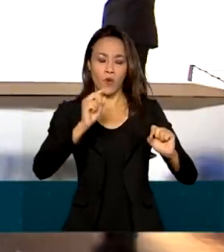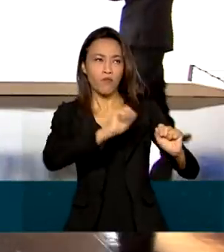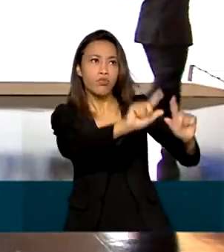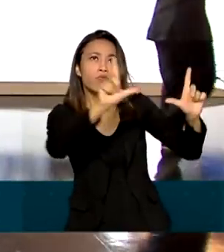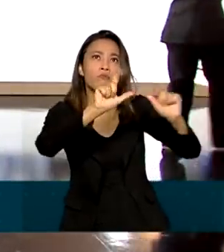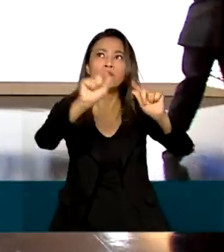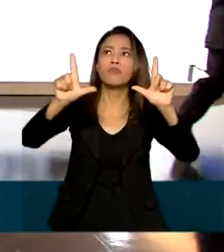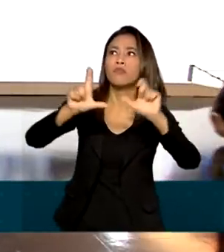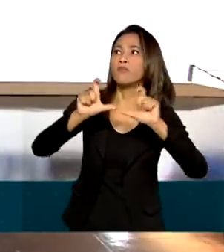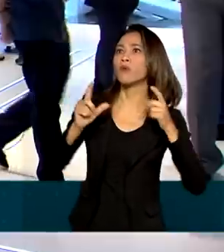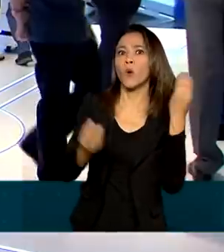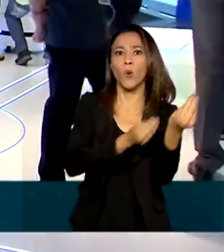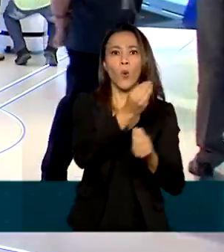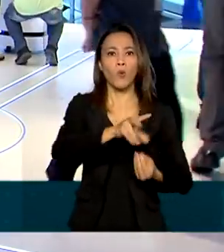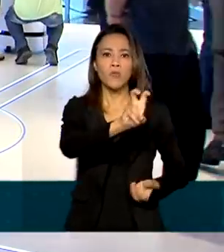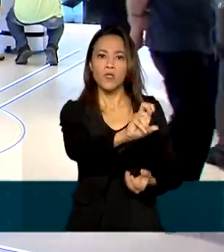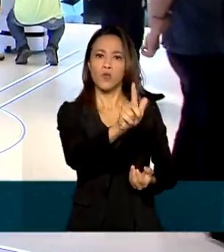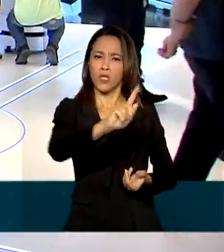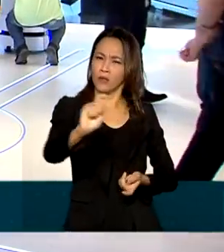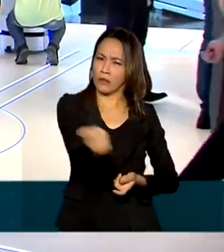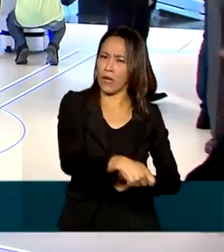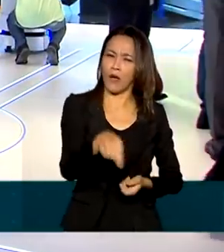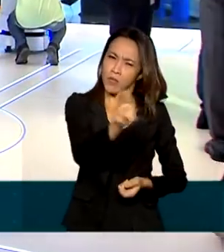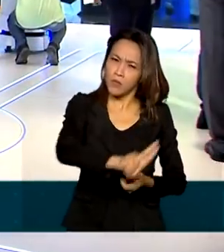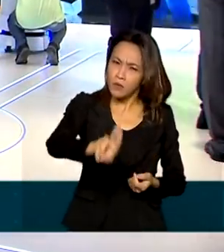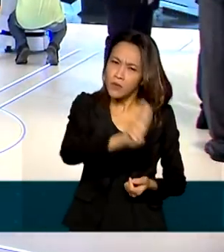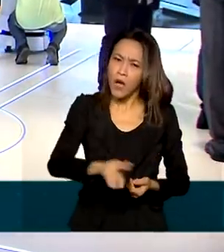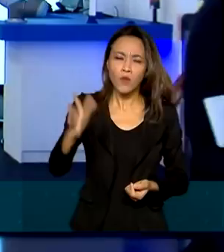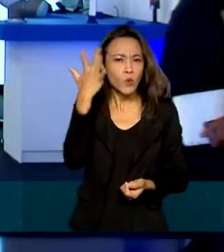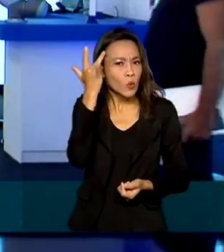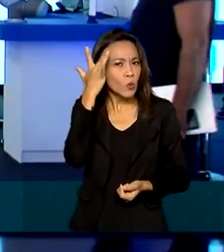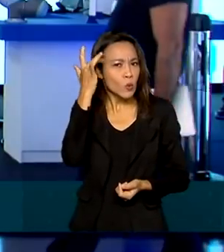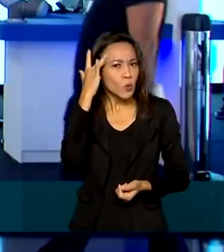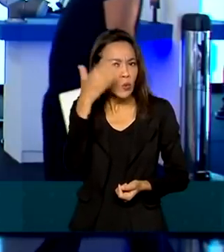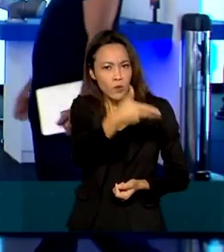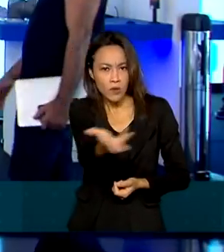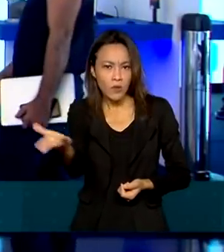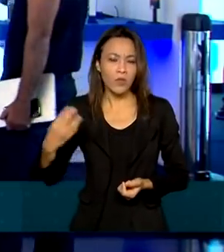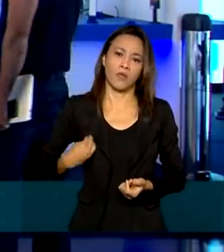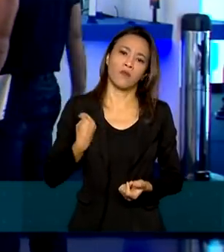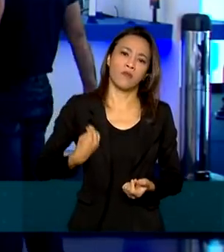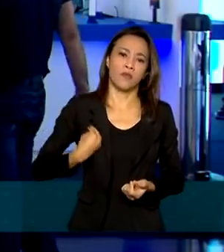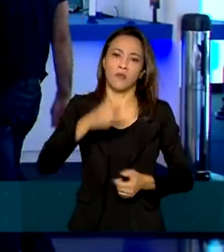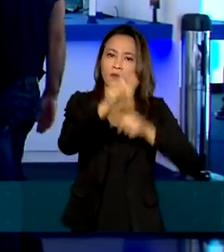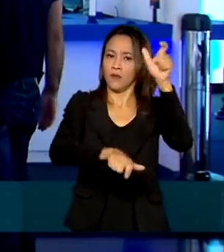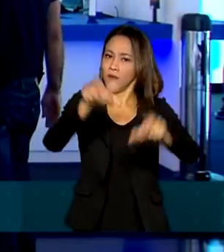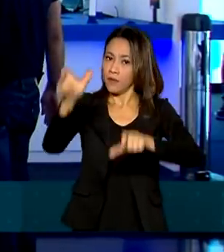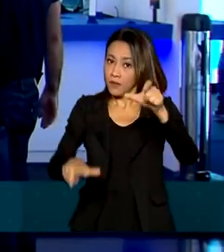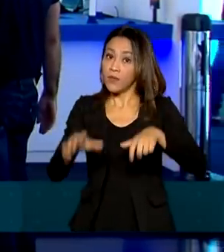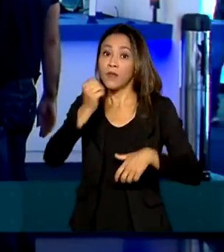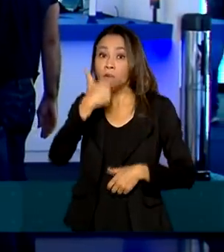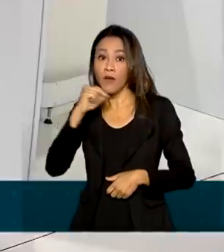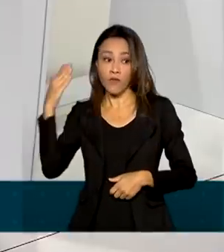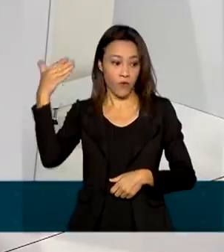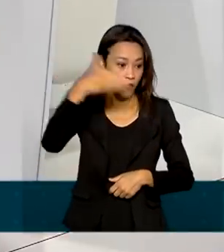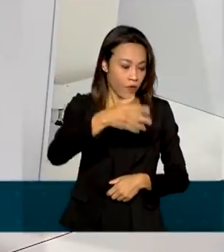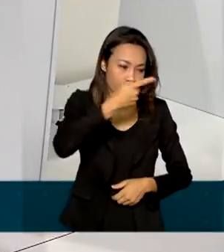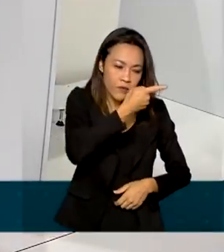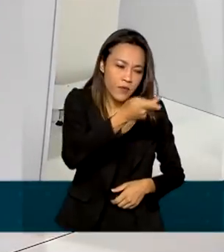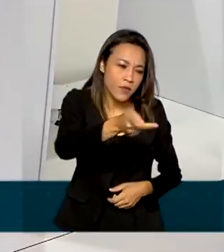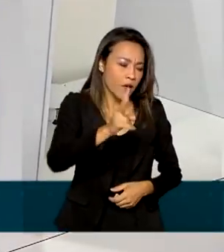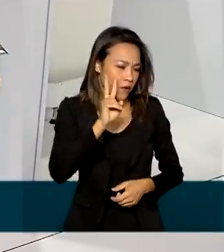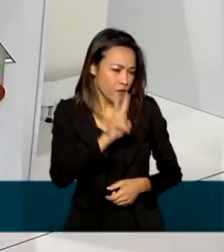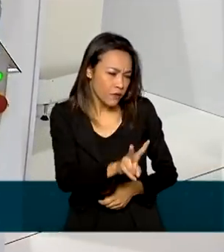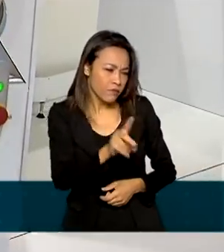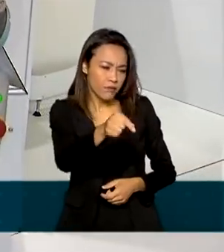como o 5G pode ser usado no dia a dia da população, pode ser aplicado no dia a dia. Então, quem passar pela exposição vai ver exemplos